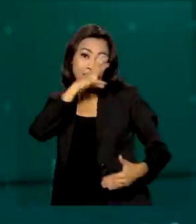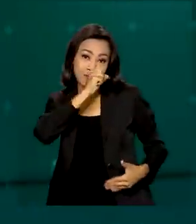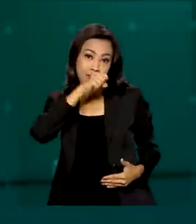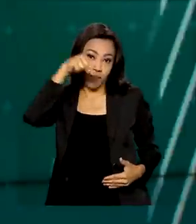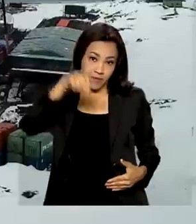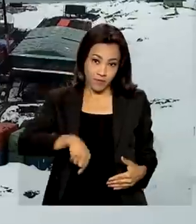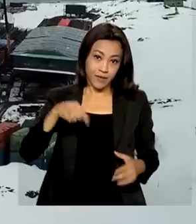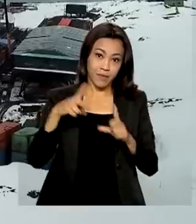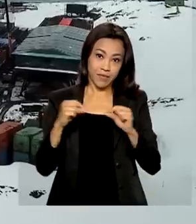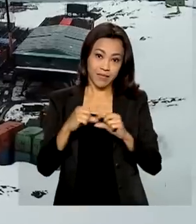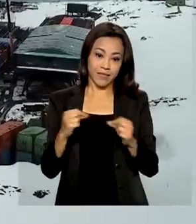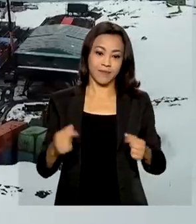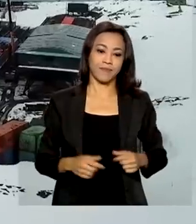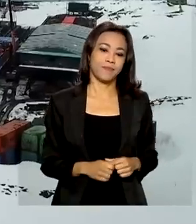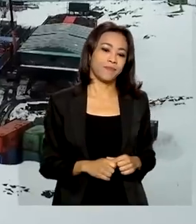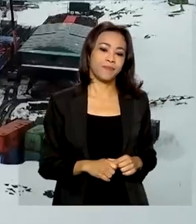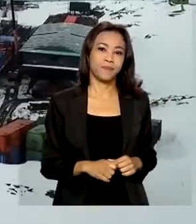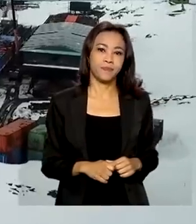Brasília.